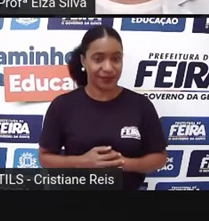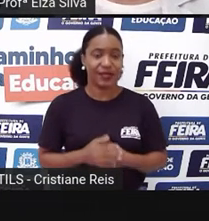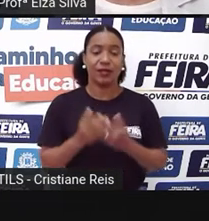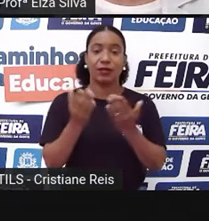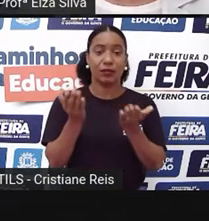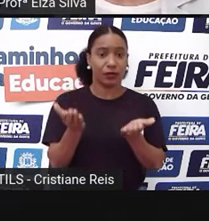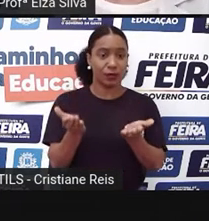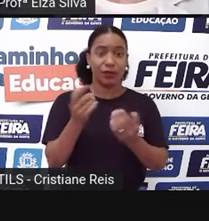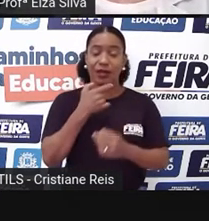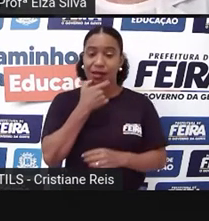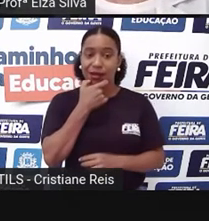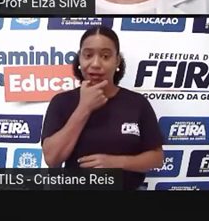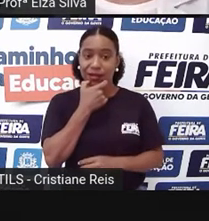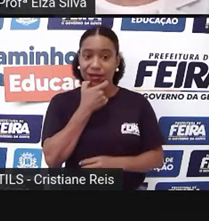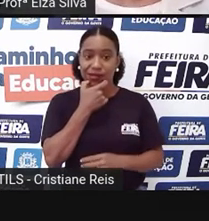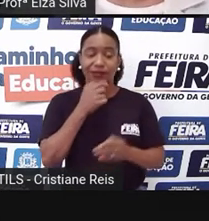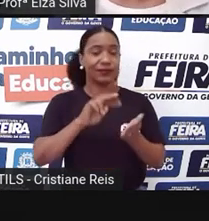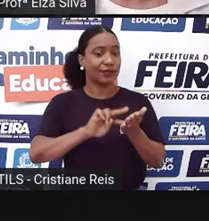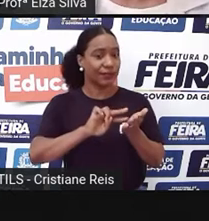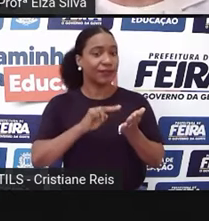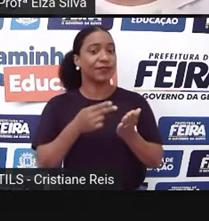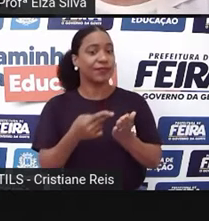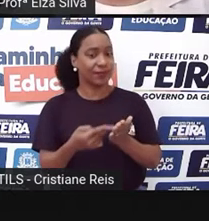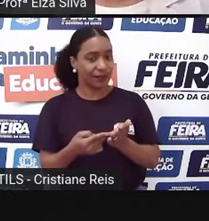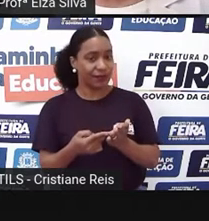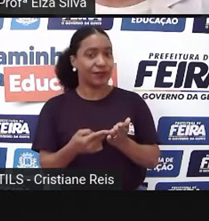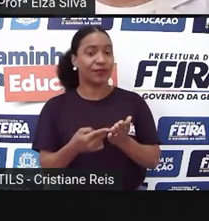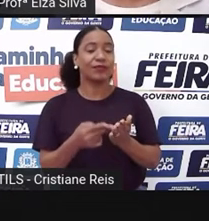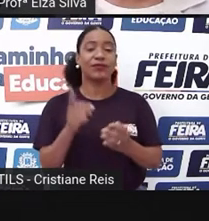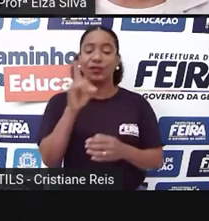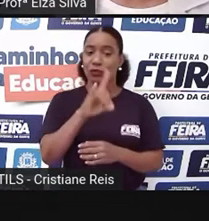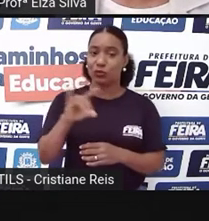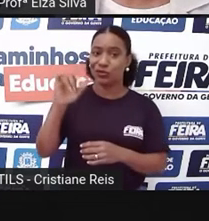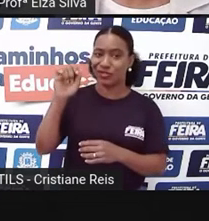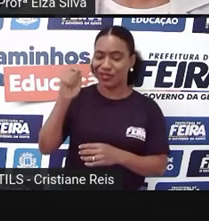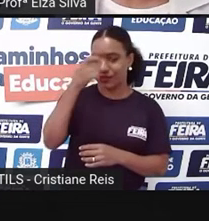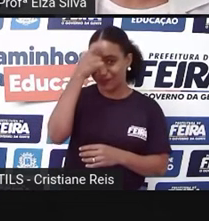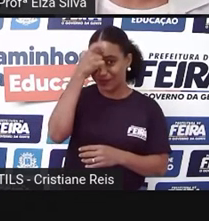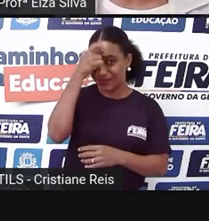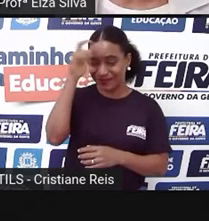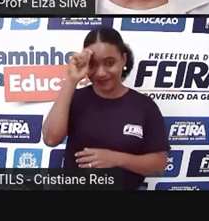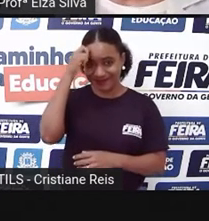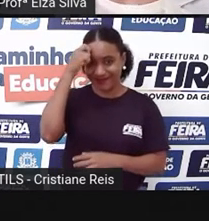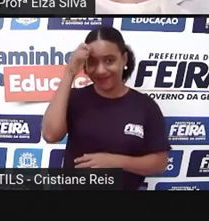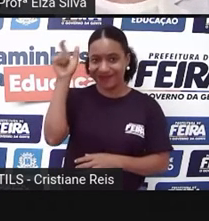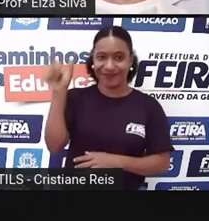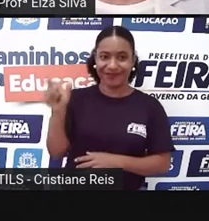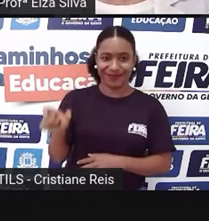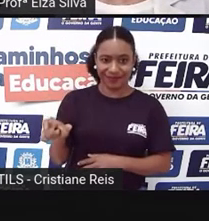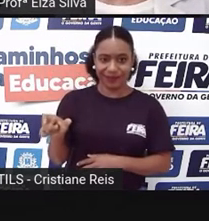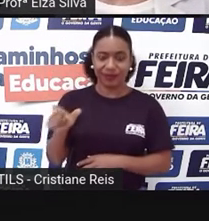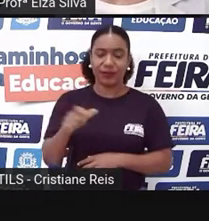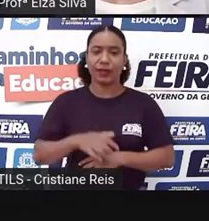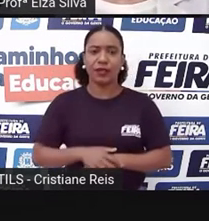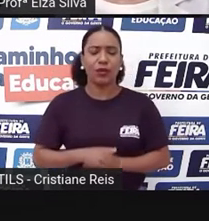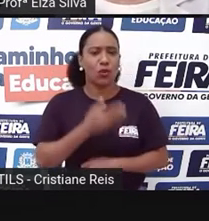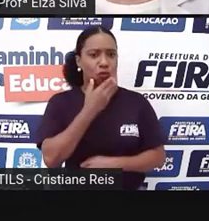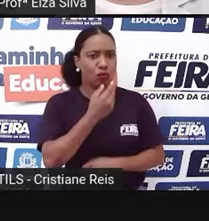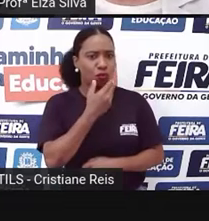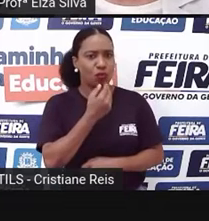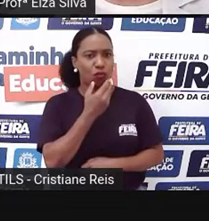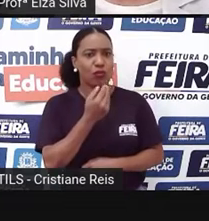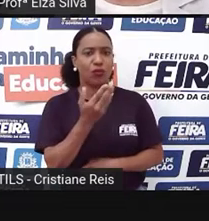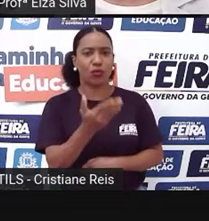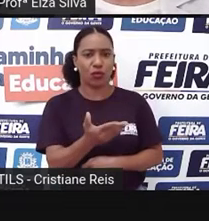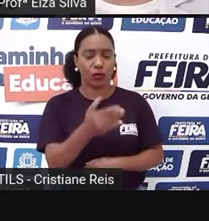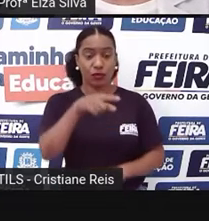expressões nós utilizamos em inglês para nos referirmos ao dia da consciência negra. Zumbi was a